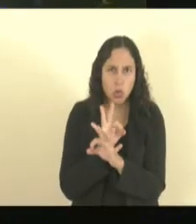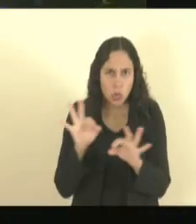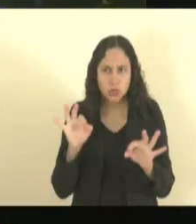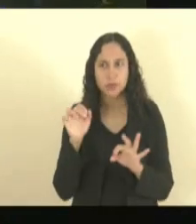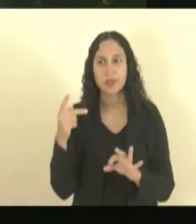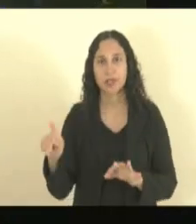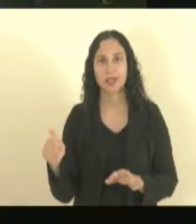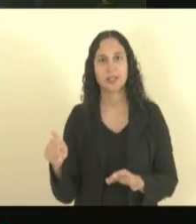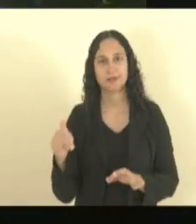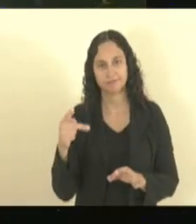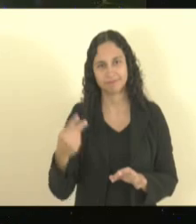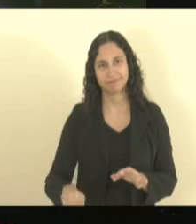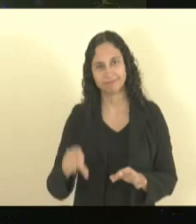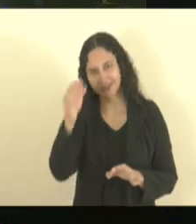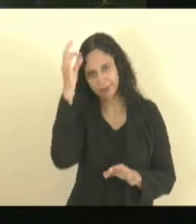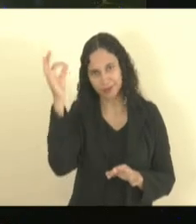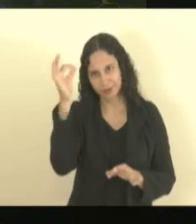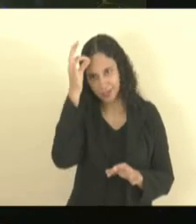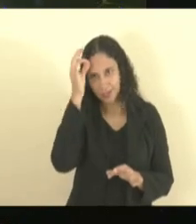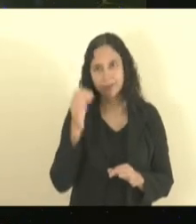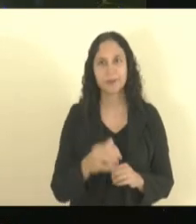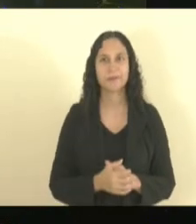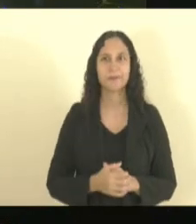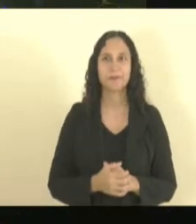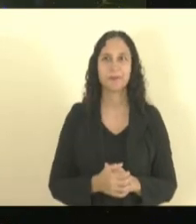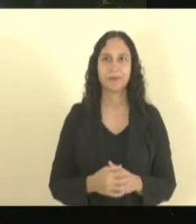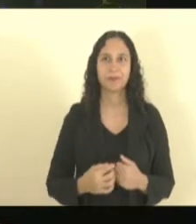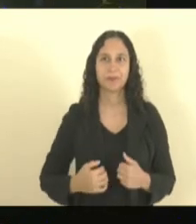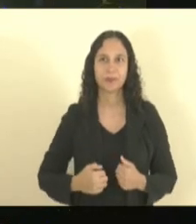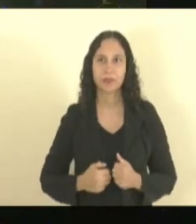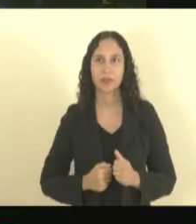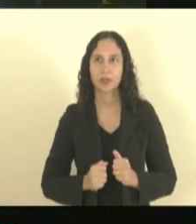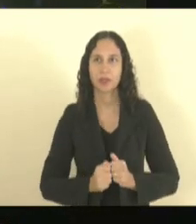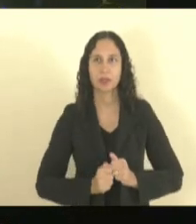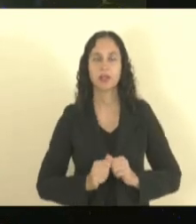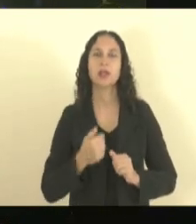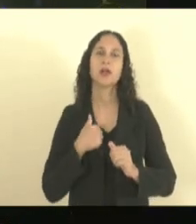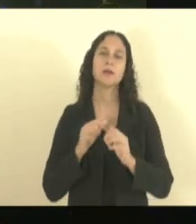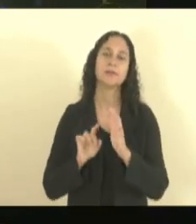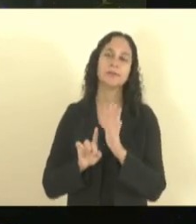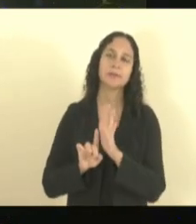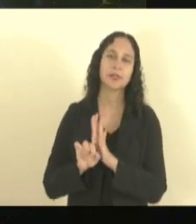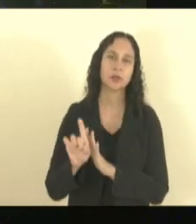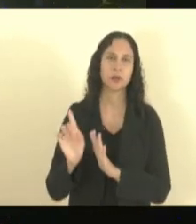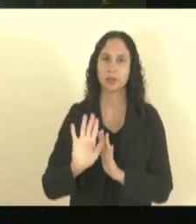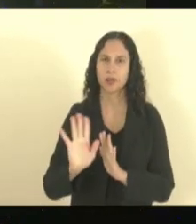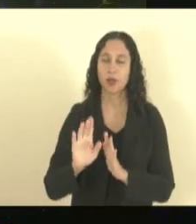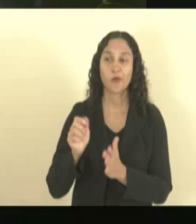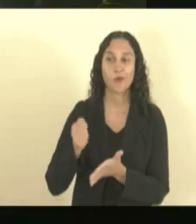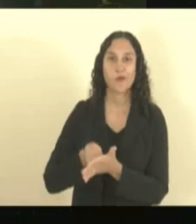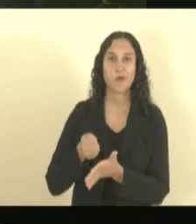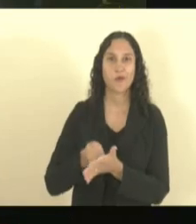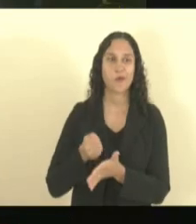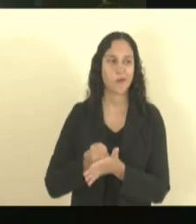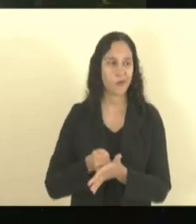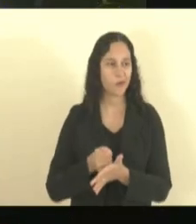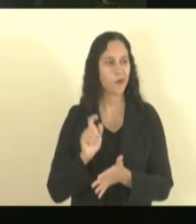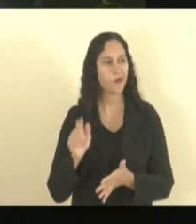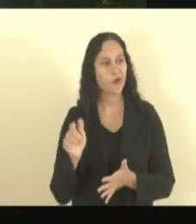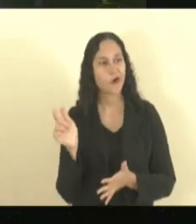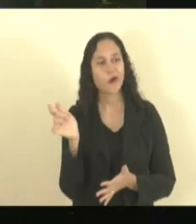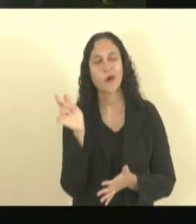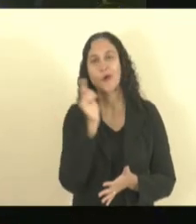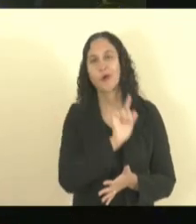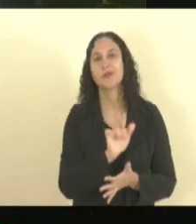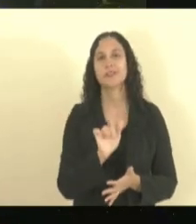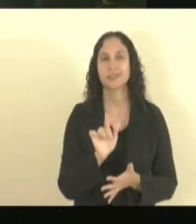capixaba e a única vou fazer uma pergunta vou fazer uma cobrança é que a gente consiga o mais rápido